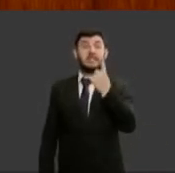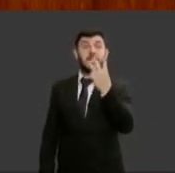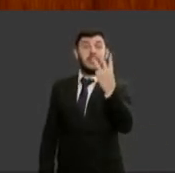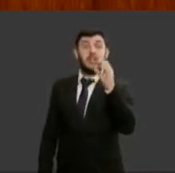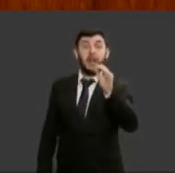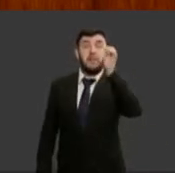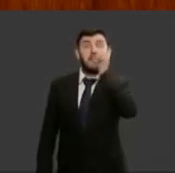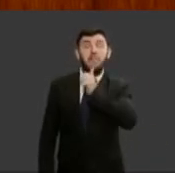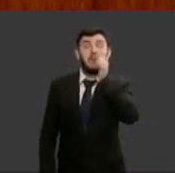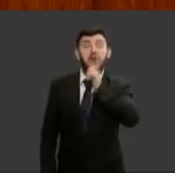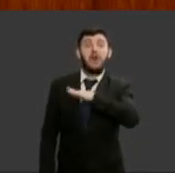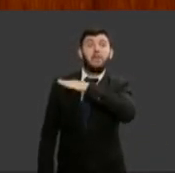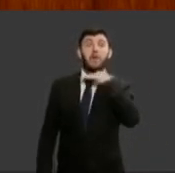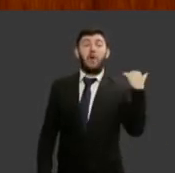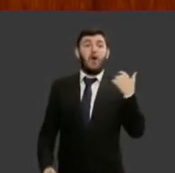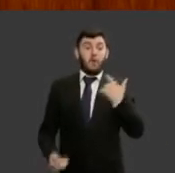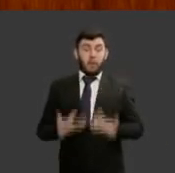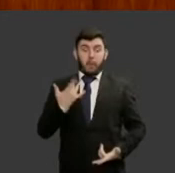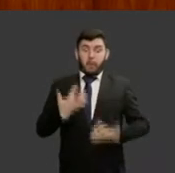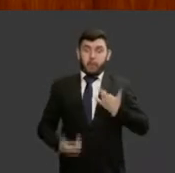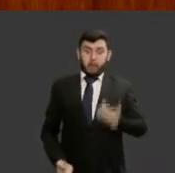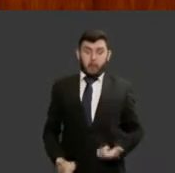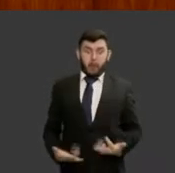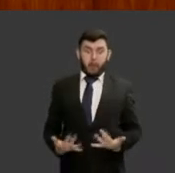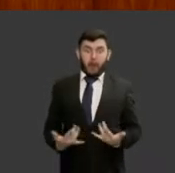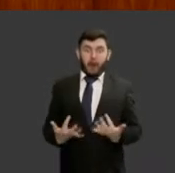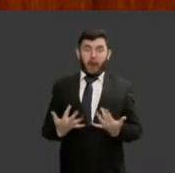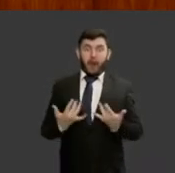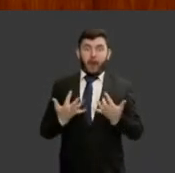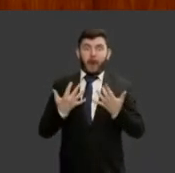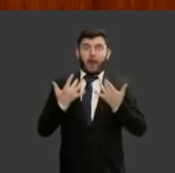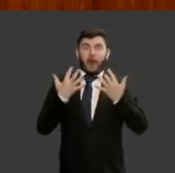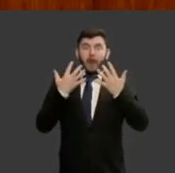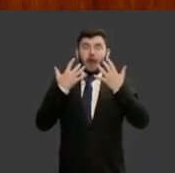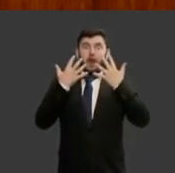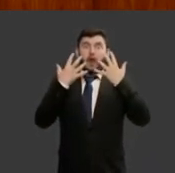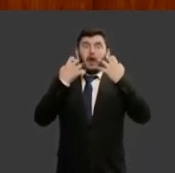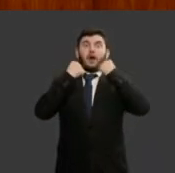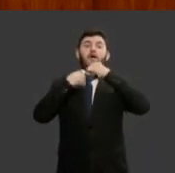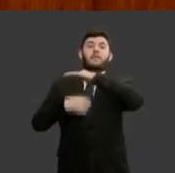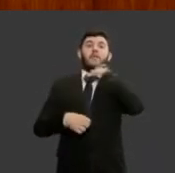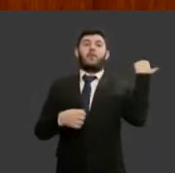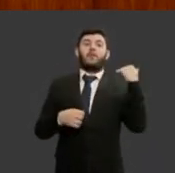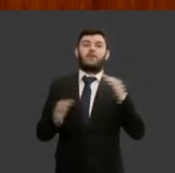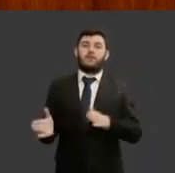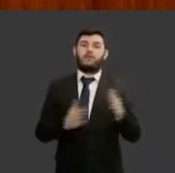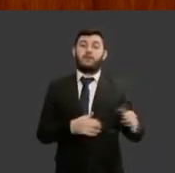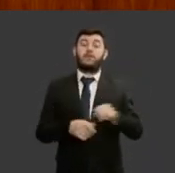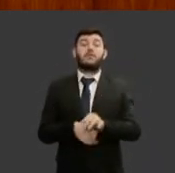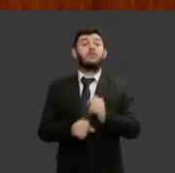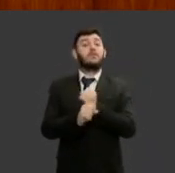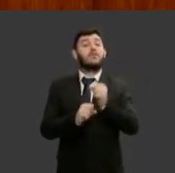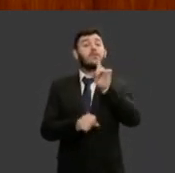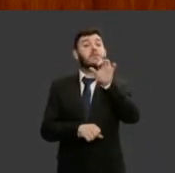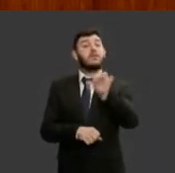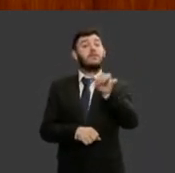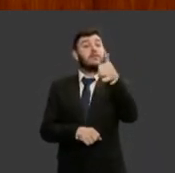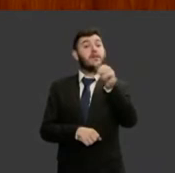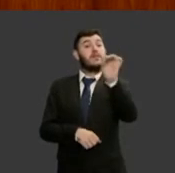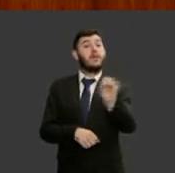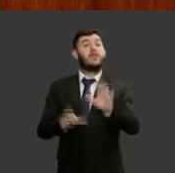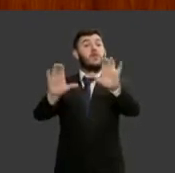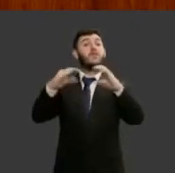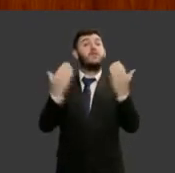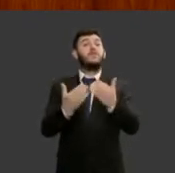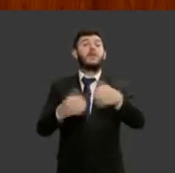carbonizada naquela fábrica em 1910 durante uma conferência na Dinamarca decidiu-se que